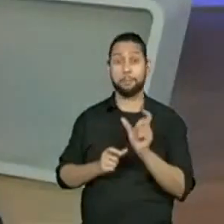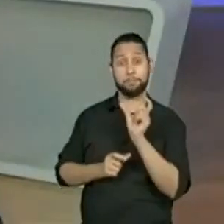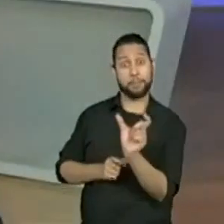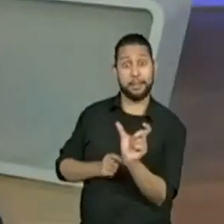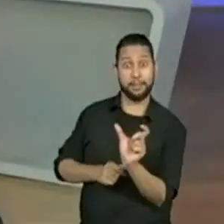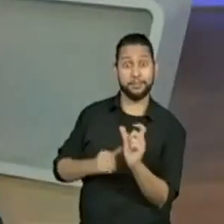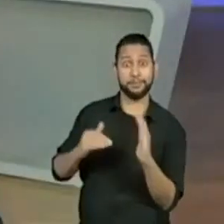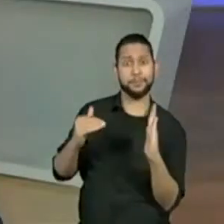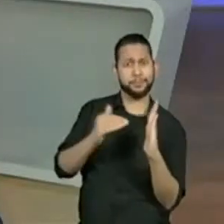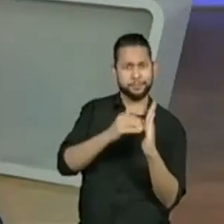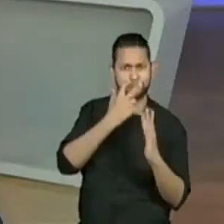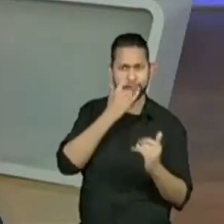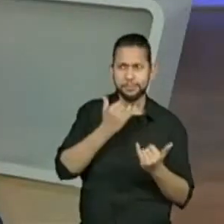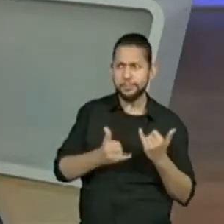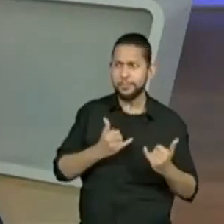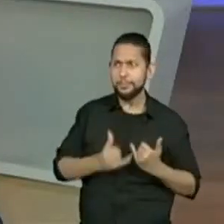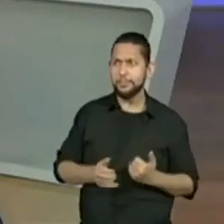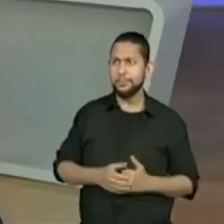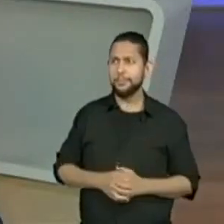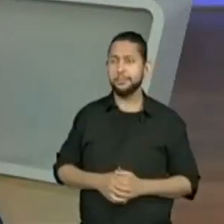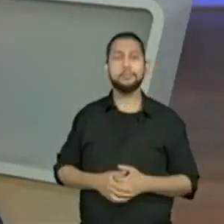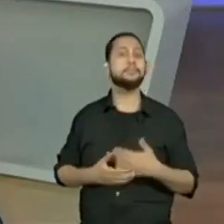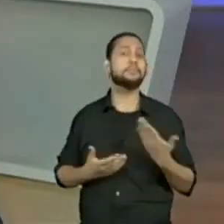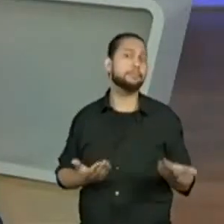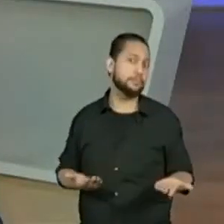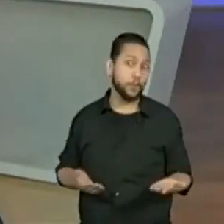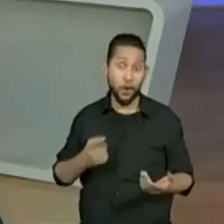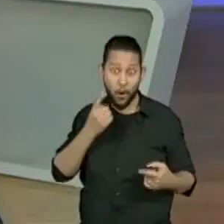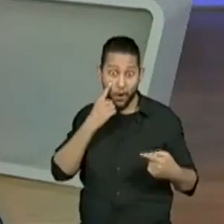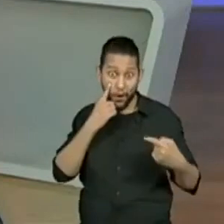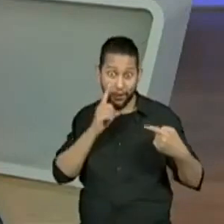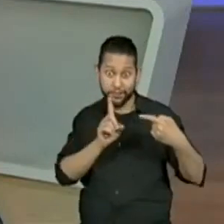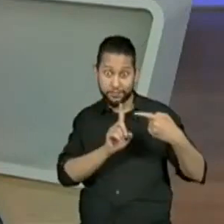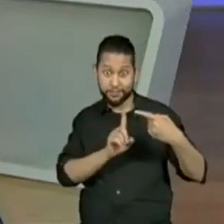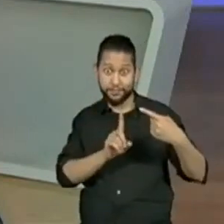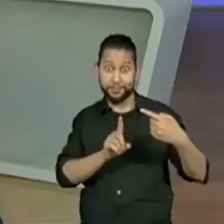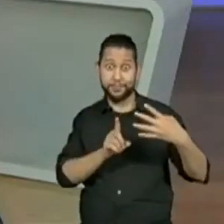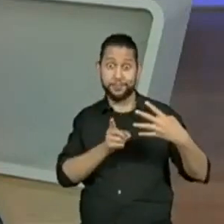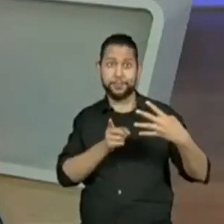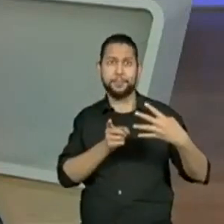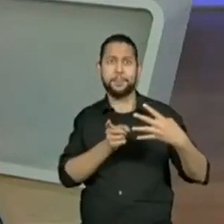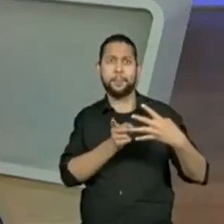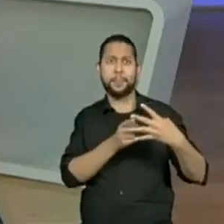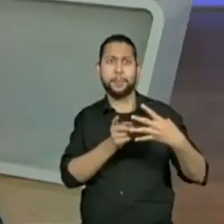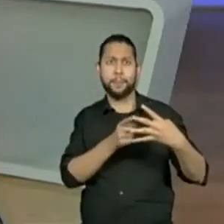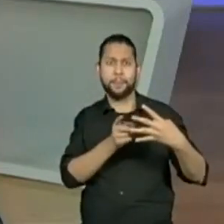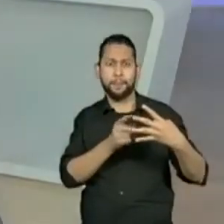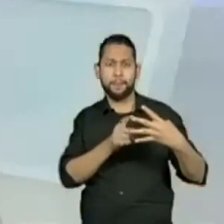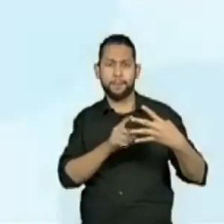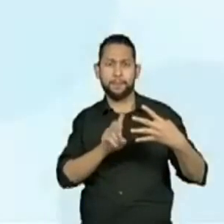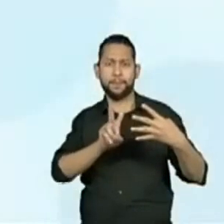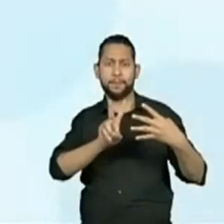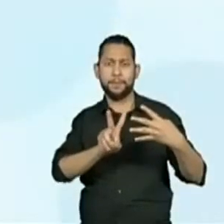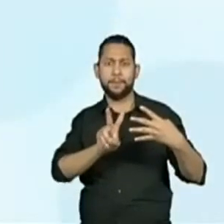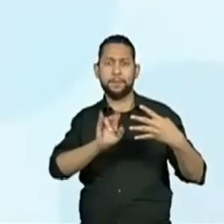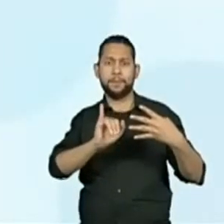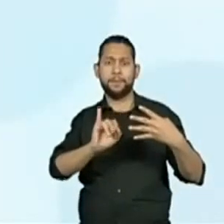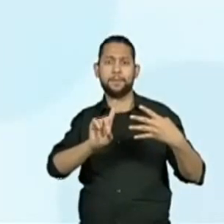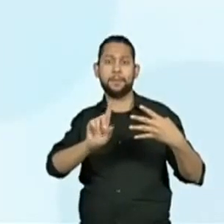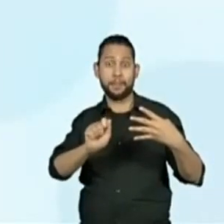vida. Pro Camila, repetida. Olha aqui, ó. Lembrando que a rima,